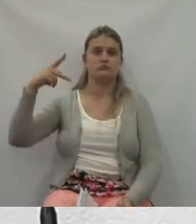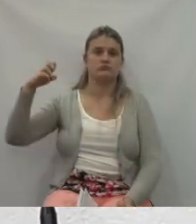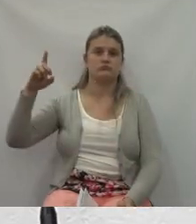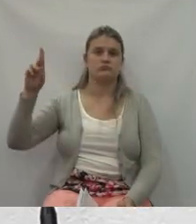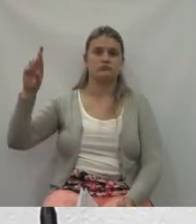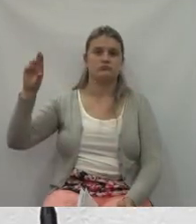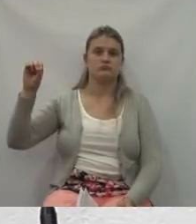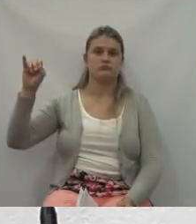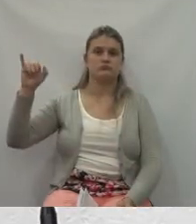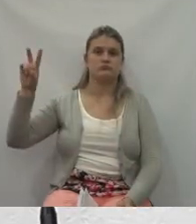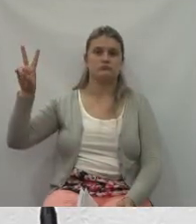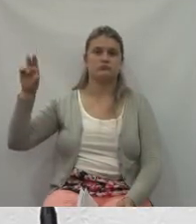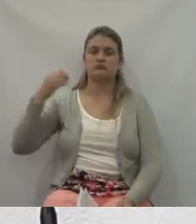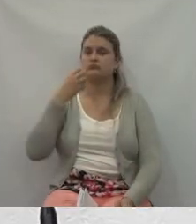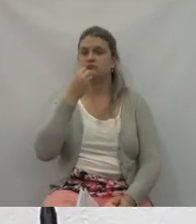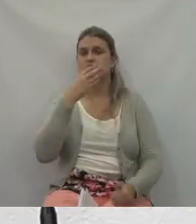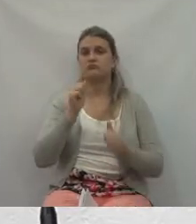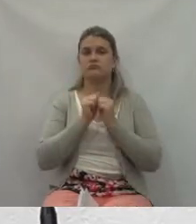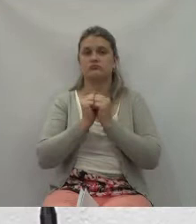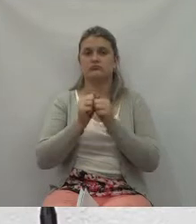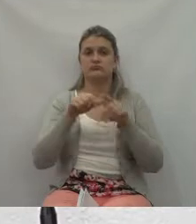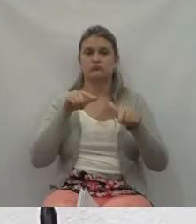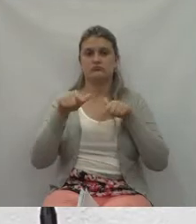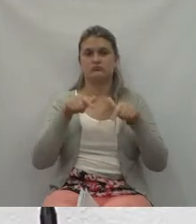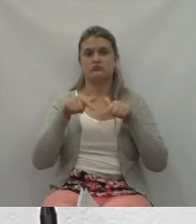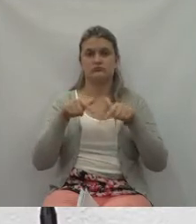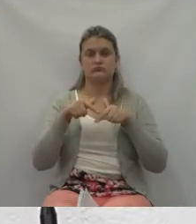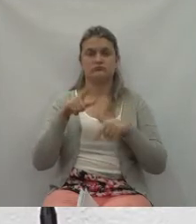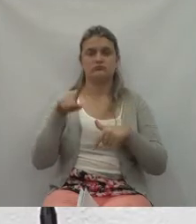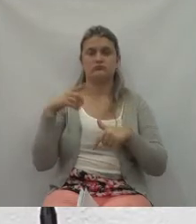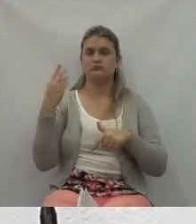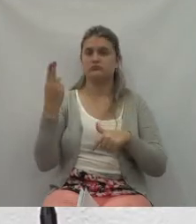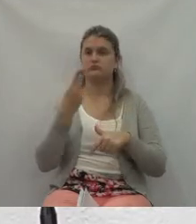que tivemos e que foi muito útil e nos ajudou muito.